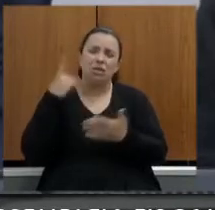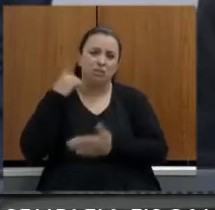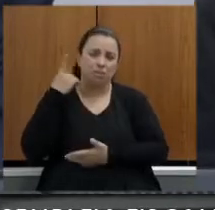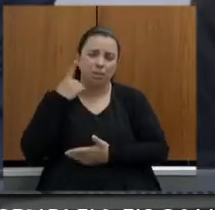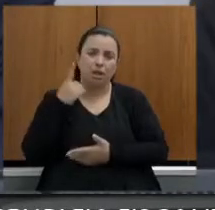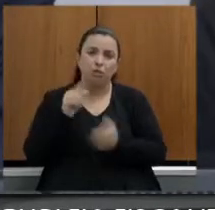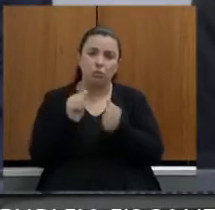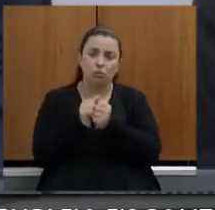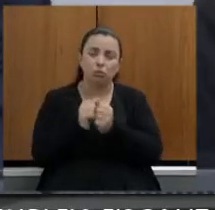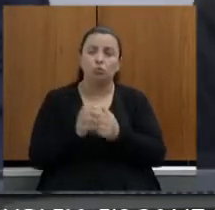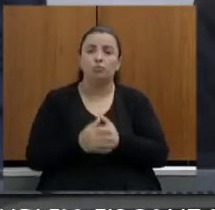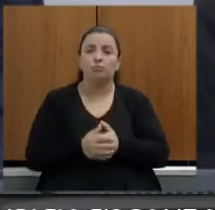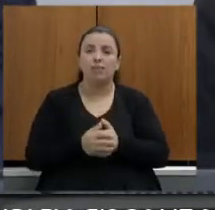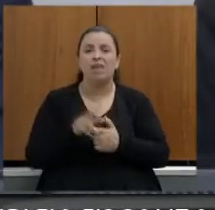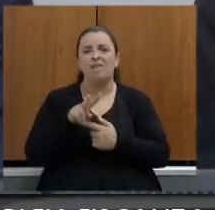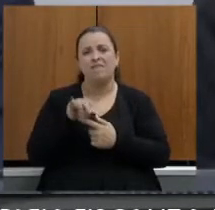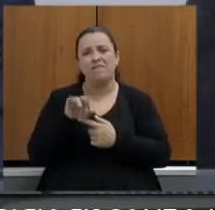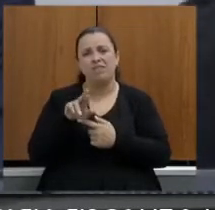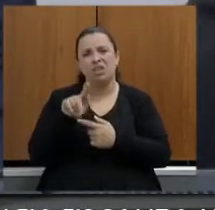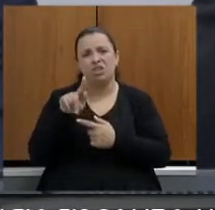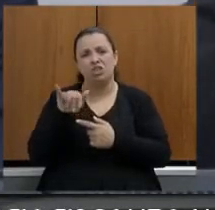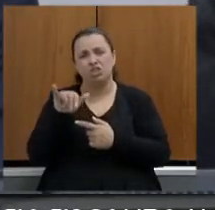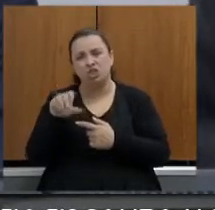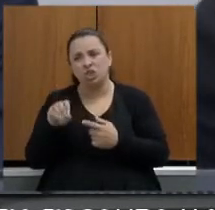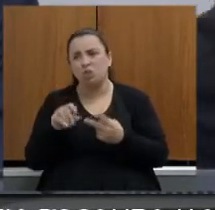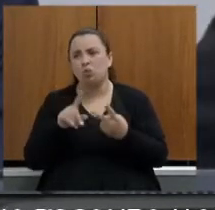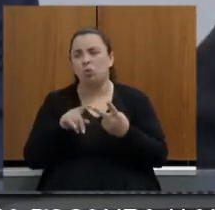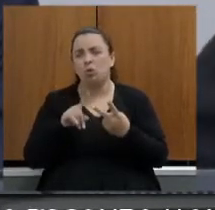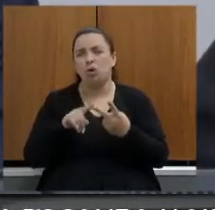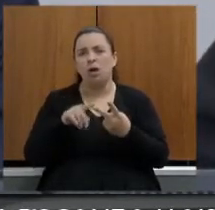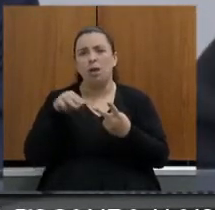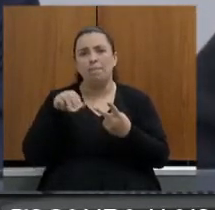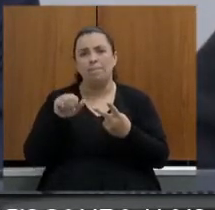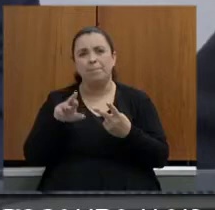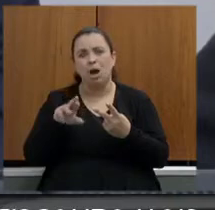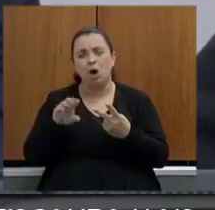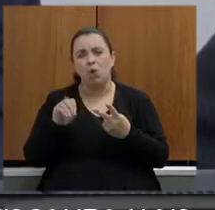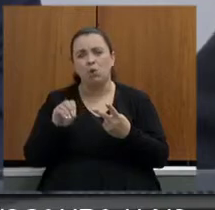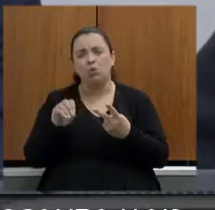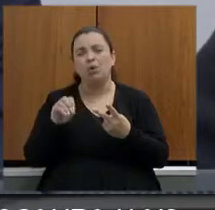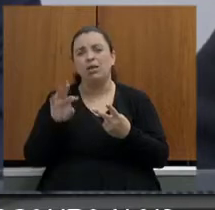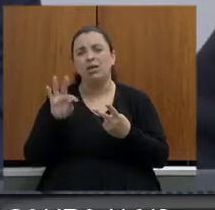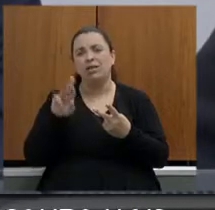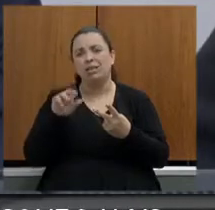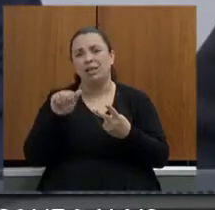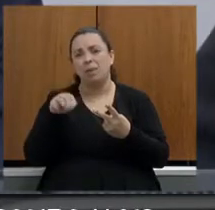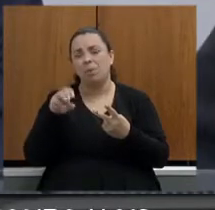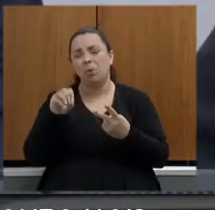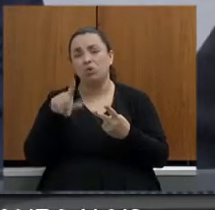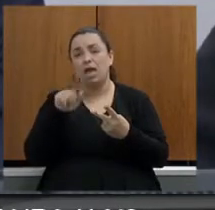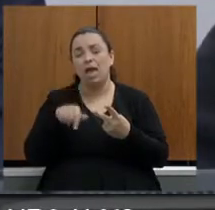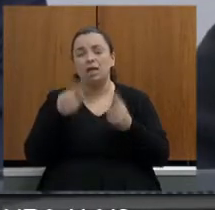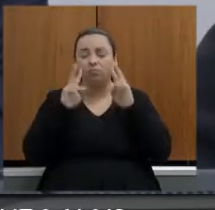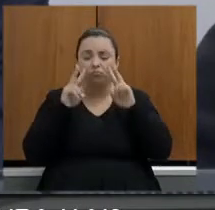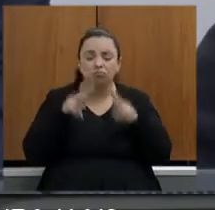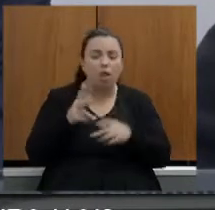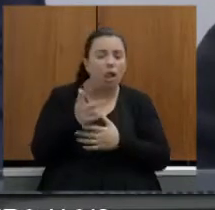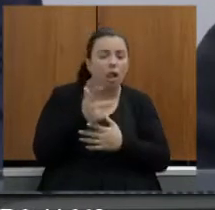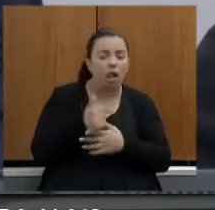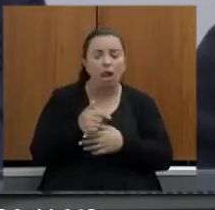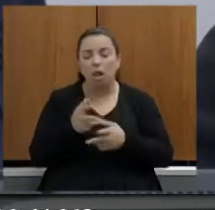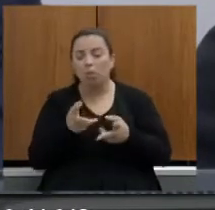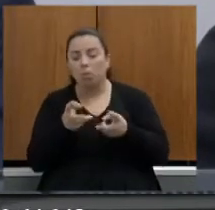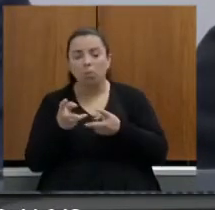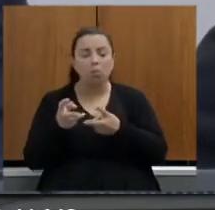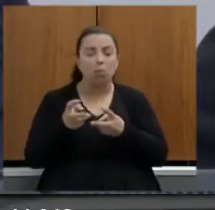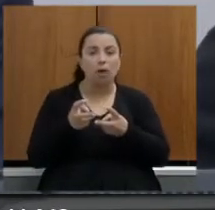emitiu um relatório esse relatório eu estou de posse dele aqui no dia 20 de janeiro de 2022 com